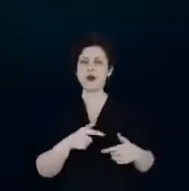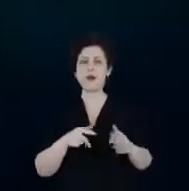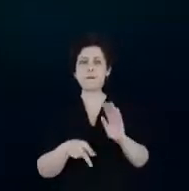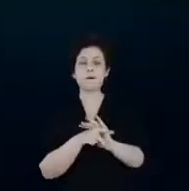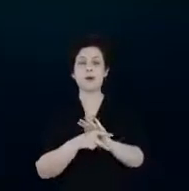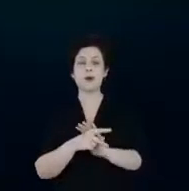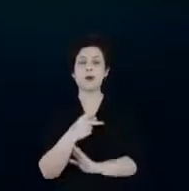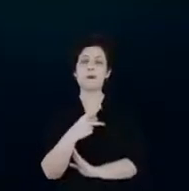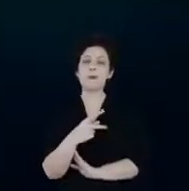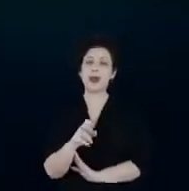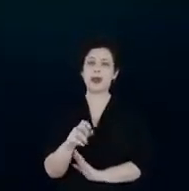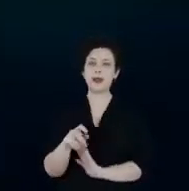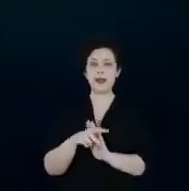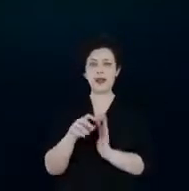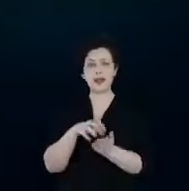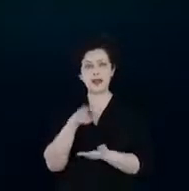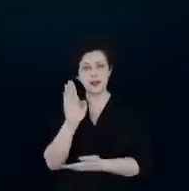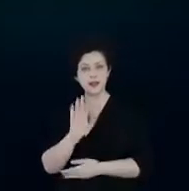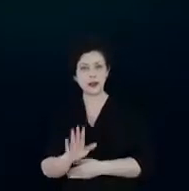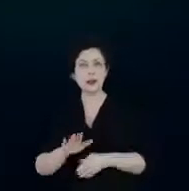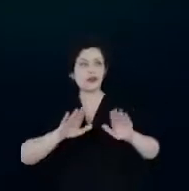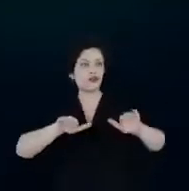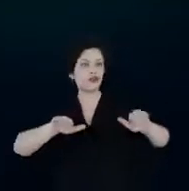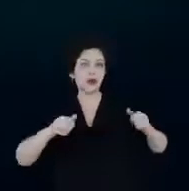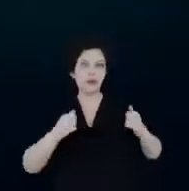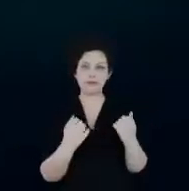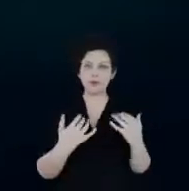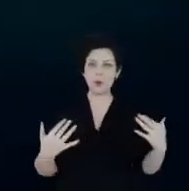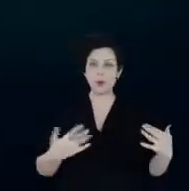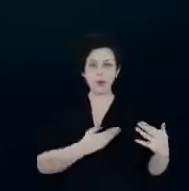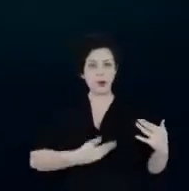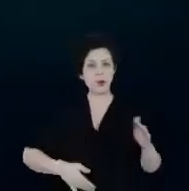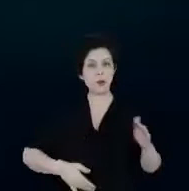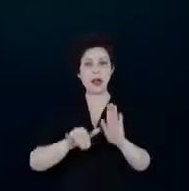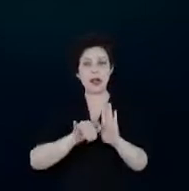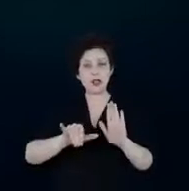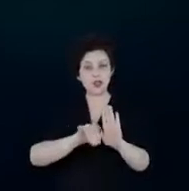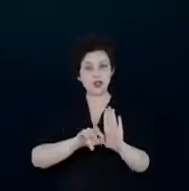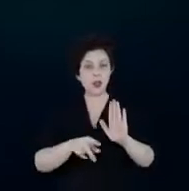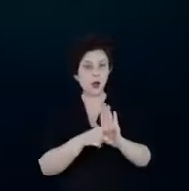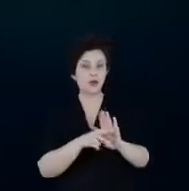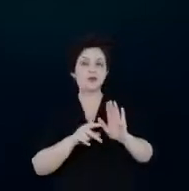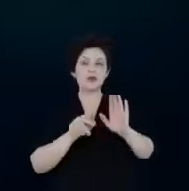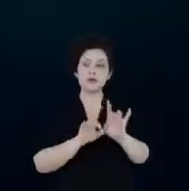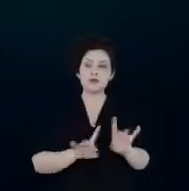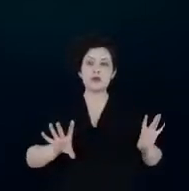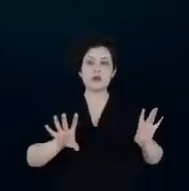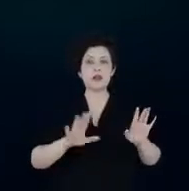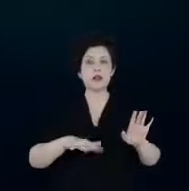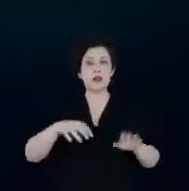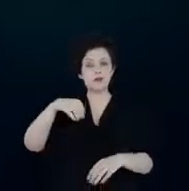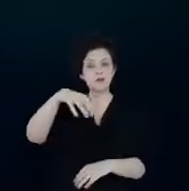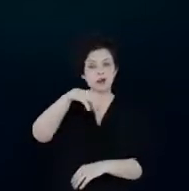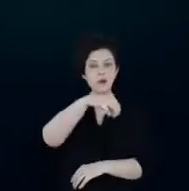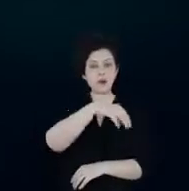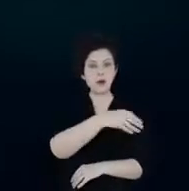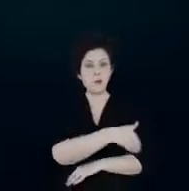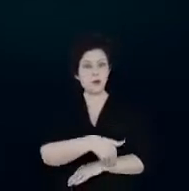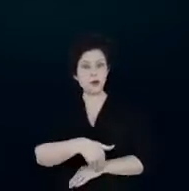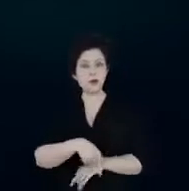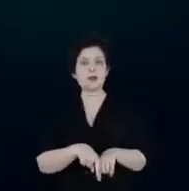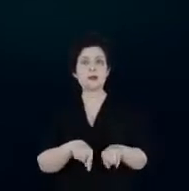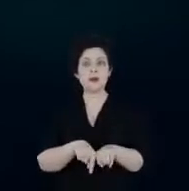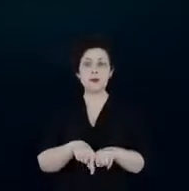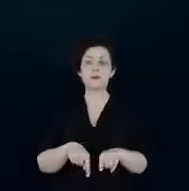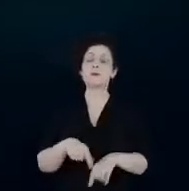ANEL, nós também realizamos chamadas públicas com editais específicos no segmento de iluminação pública, no setor público,